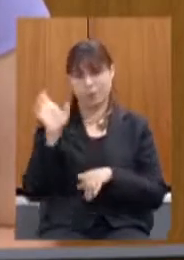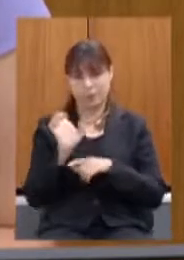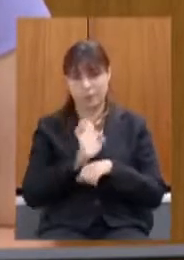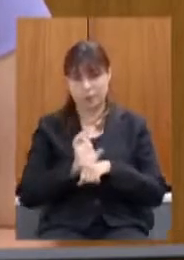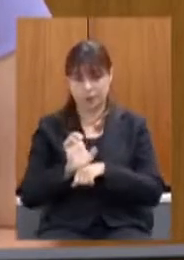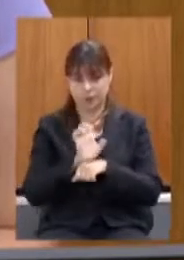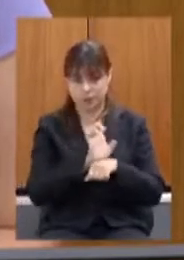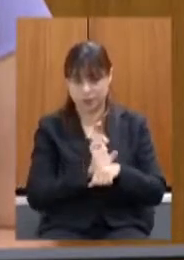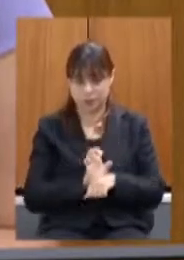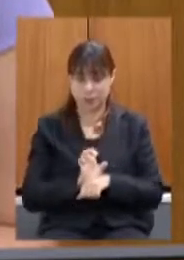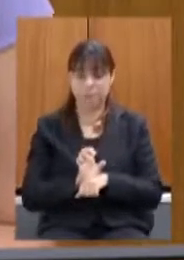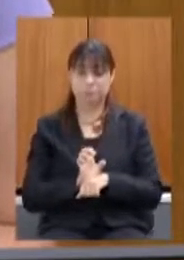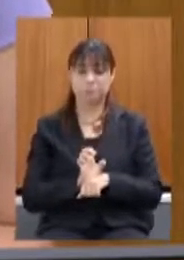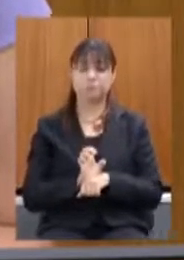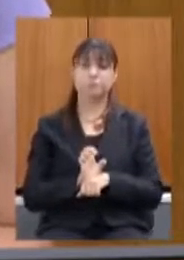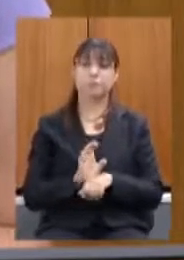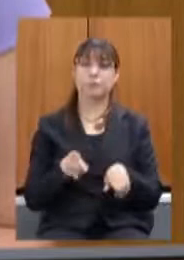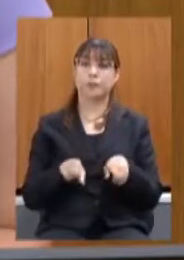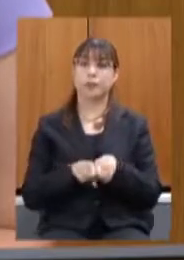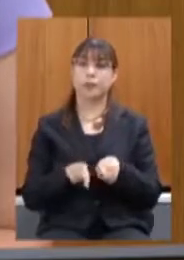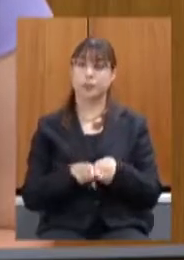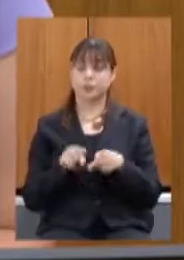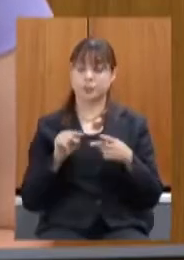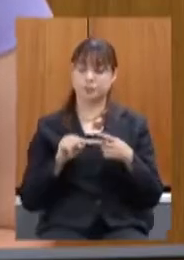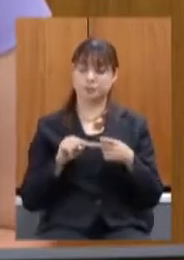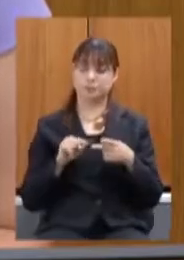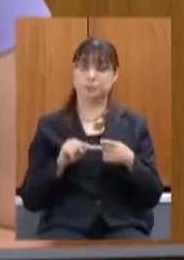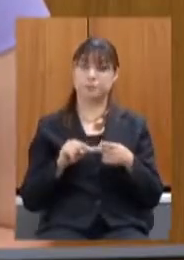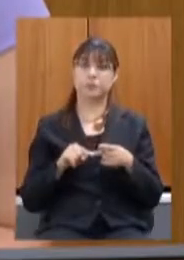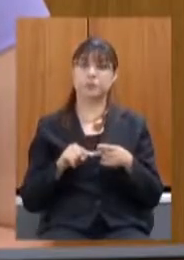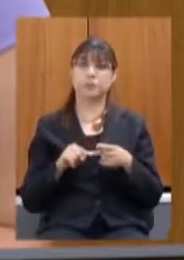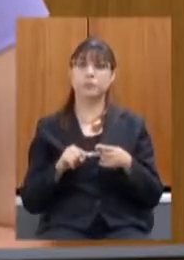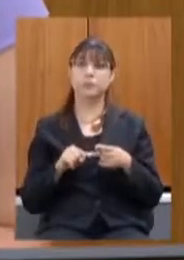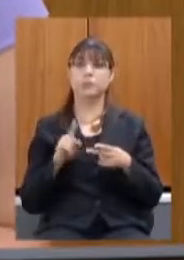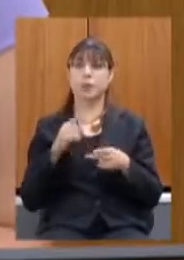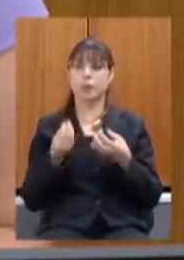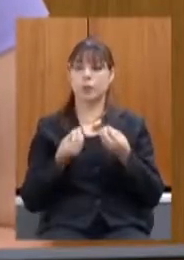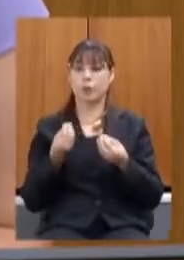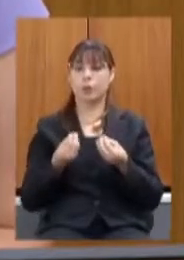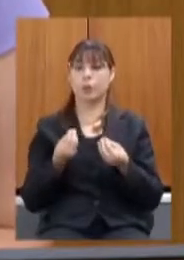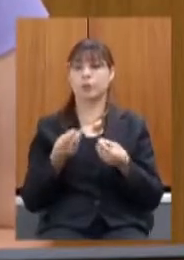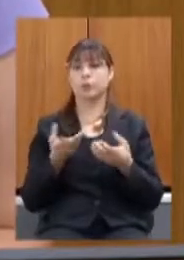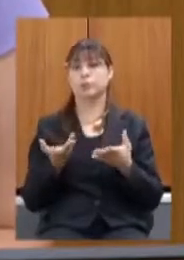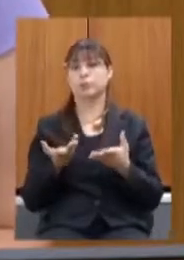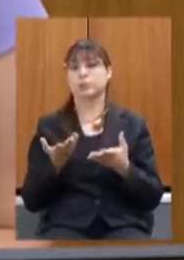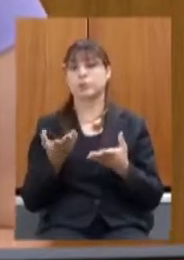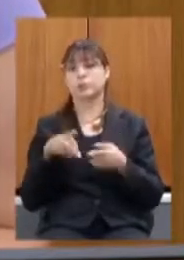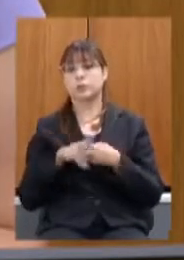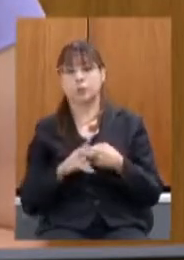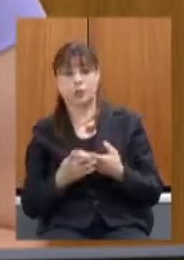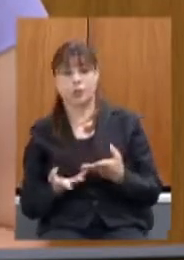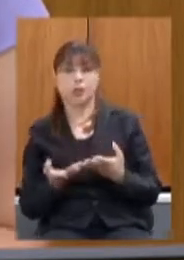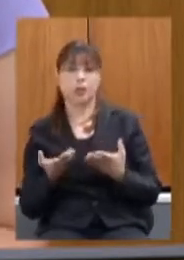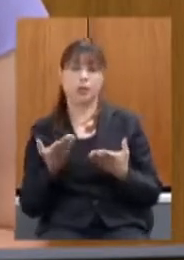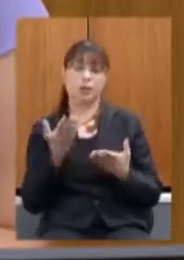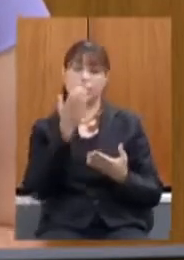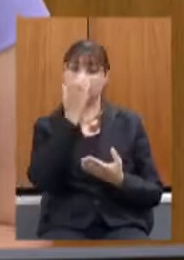no contexto nacional mas também a questão da reparação dos respiradores utilizando parcerias com a polícia militar